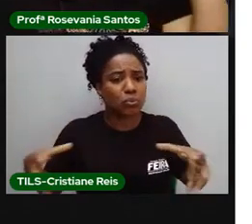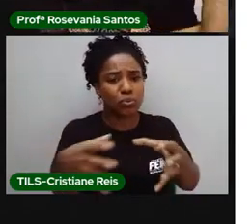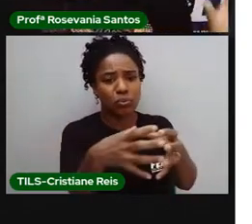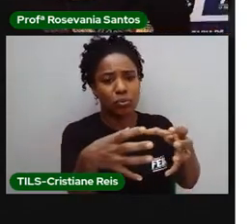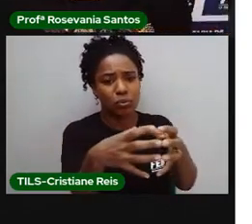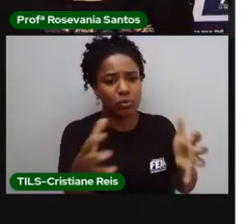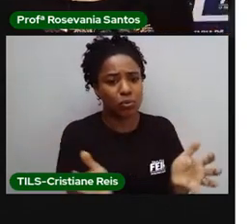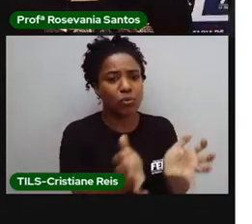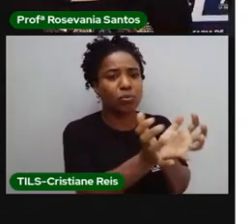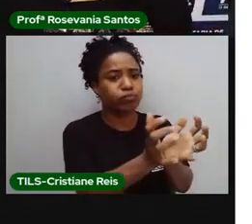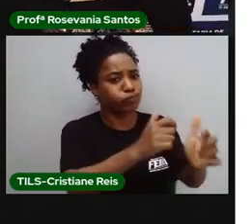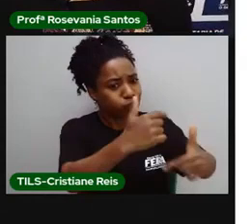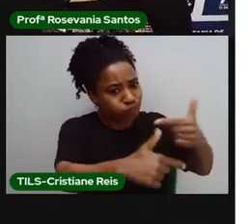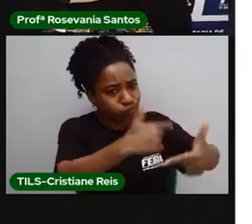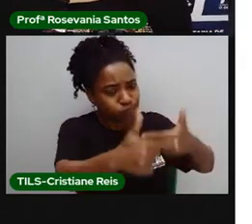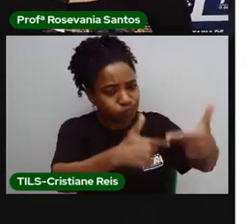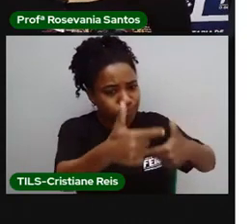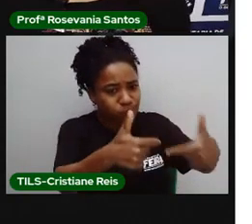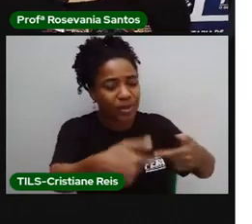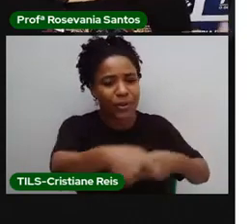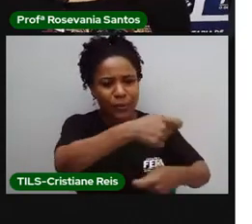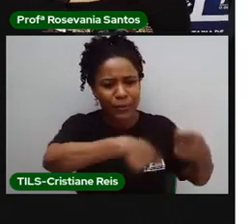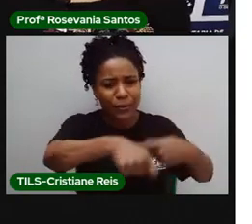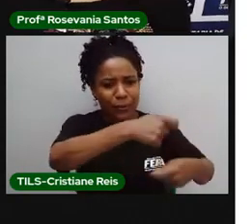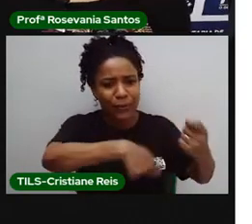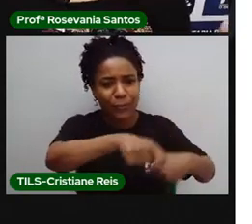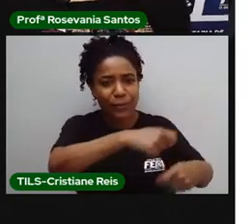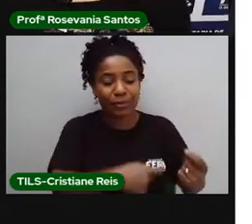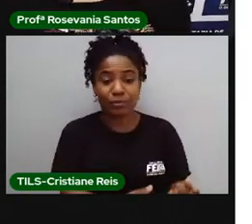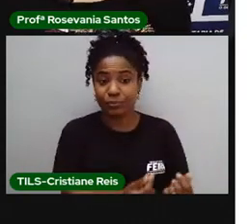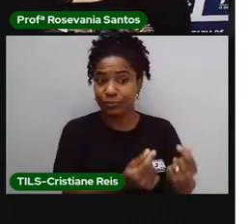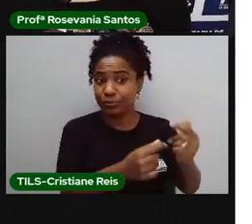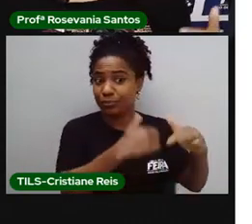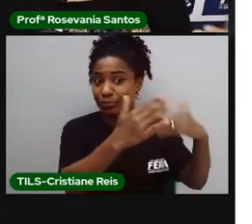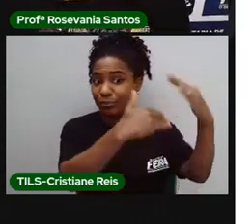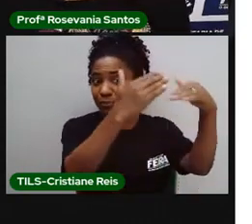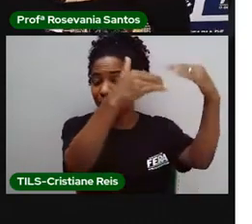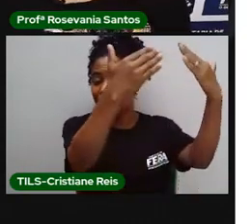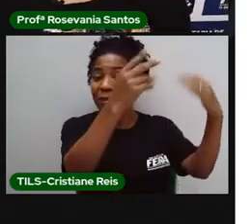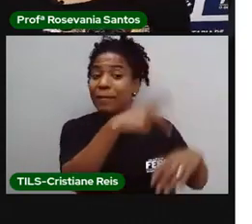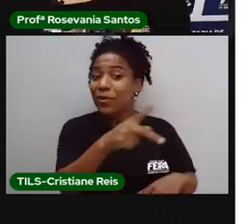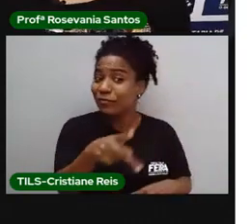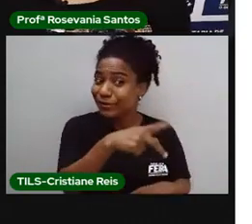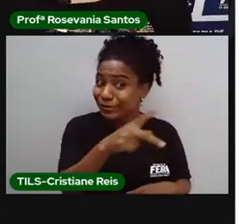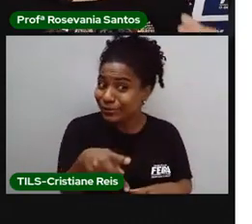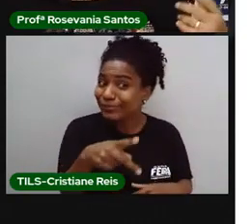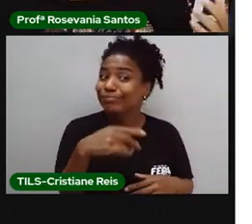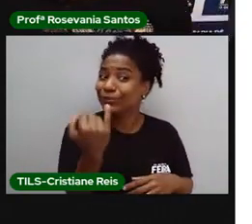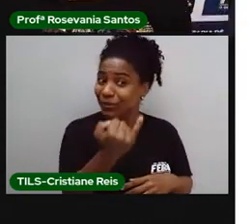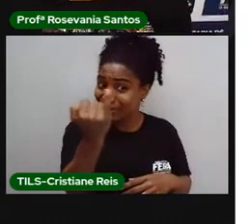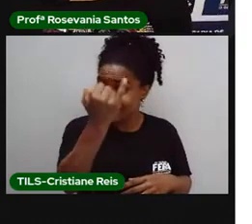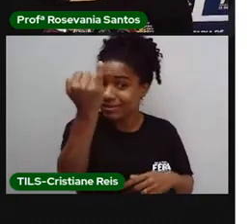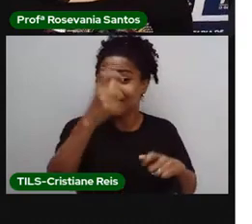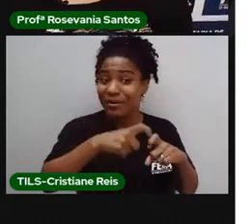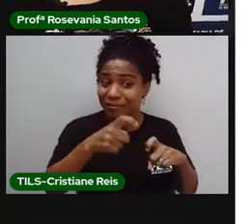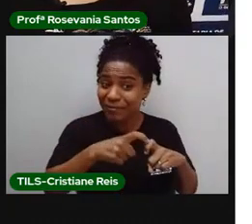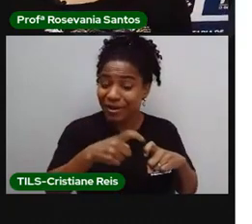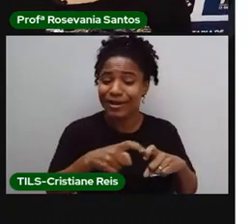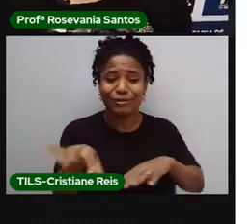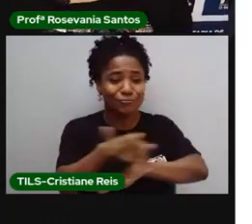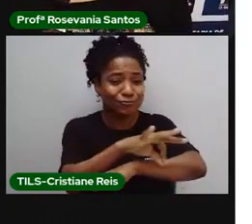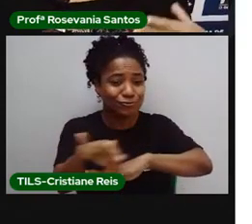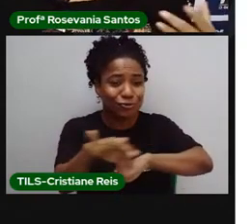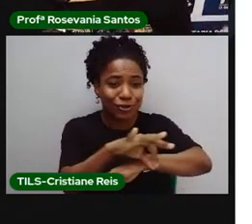esse circuito econômico funcionando. O que seria da gente se não tivesse os professores? Se não tivesse os médicos? Se não tivesse os